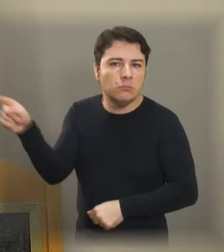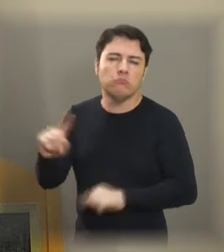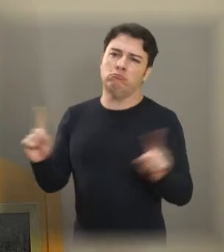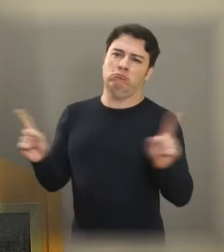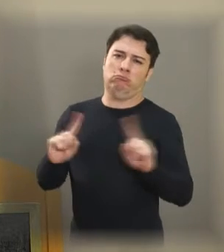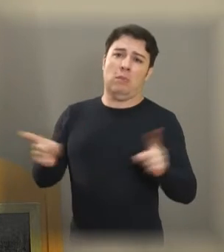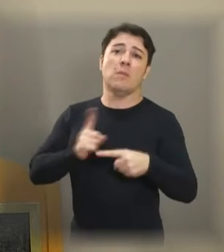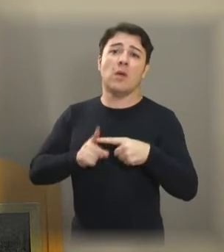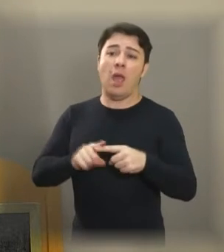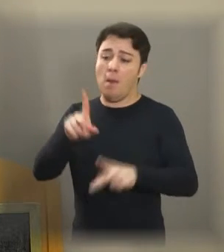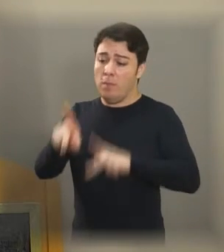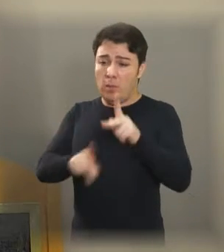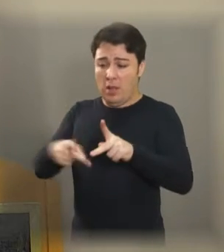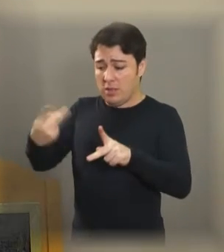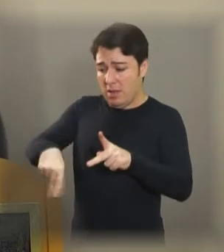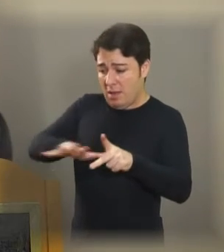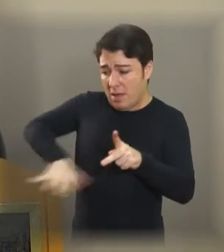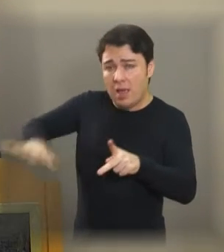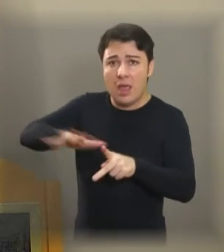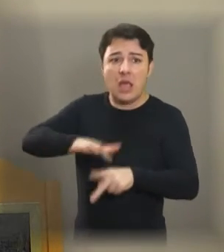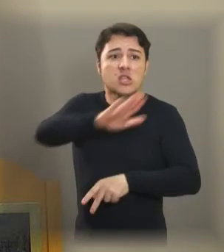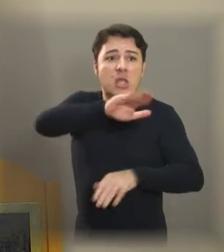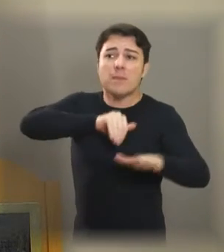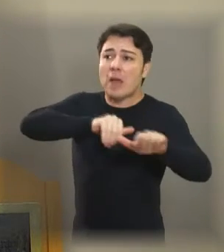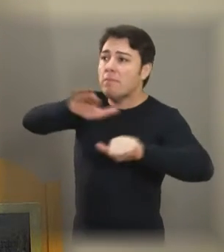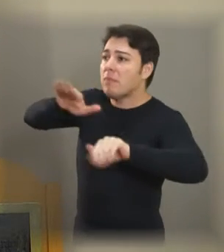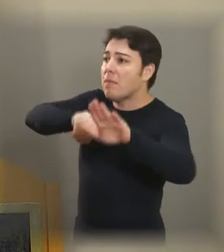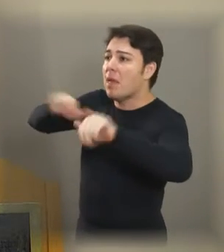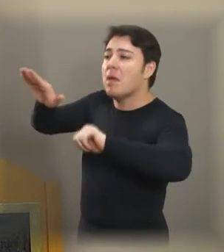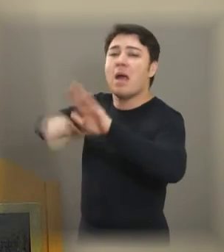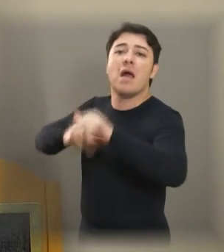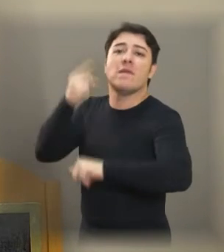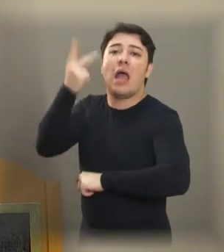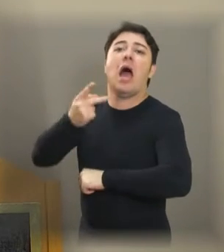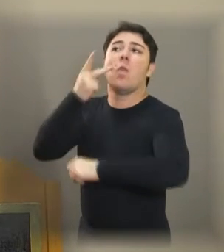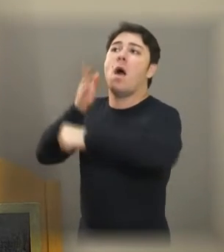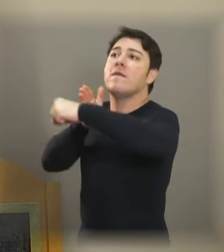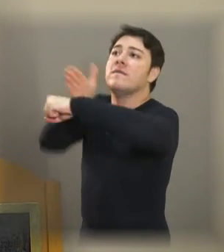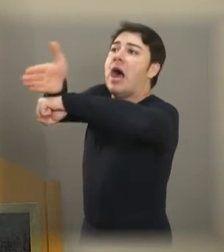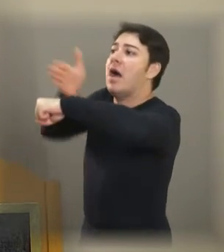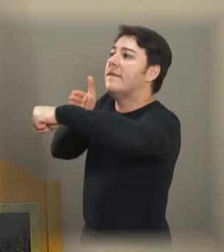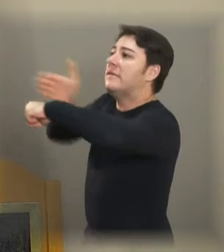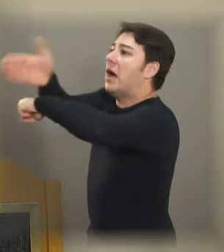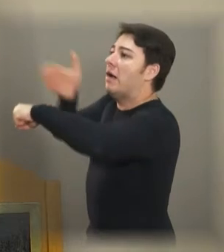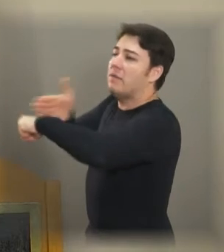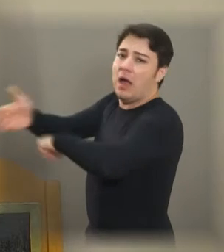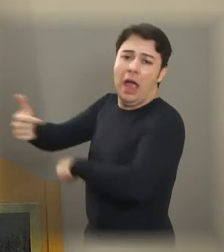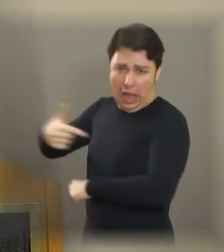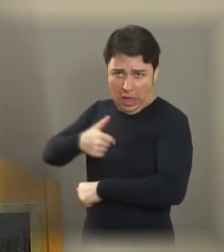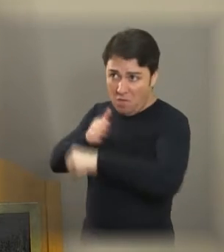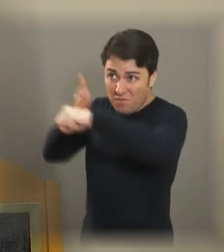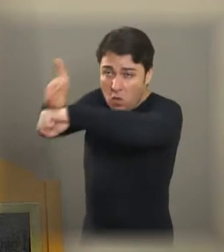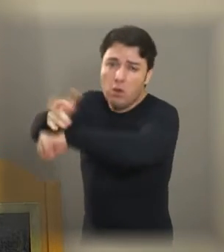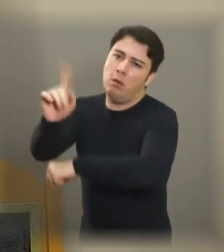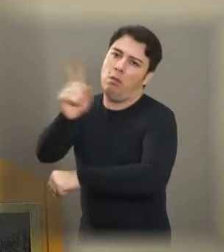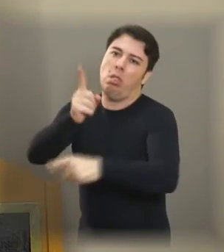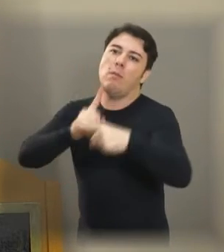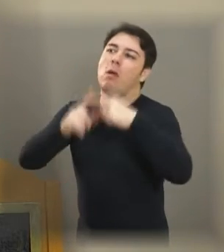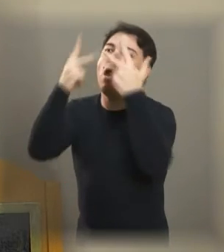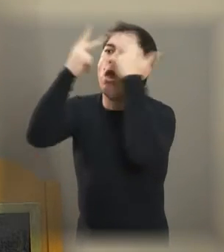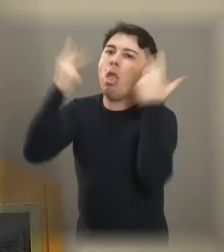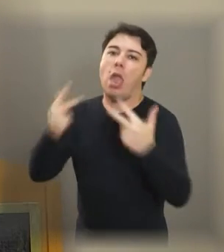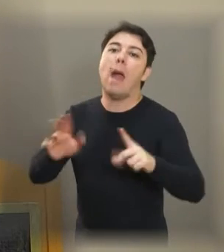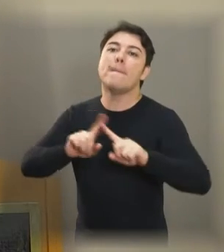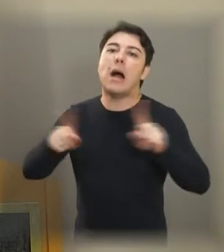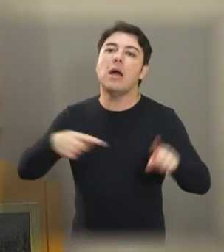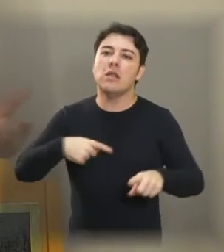da cidade inteira ia começar a chamar a gente para fazer esse serviço aí. Eu só não fui por isso. Até a maquininha eu